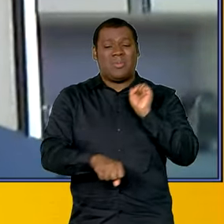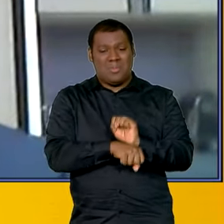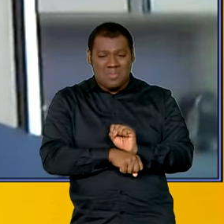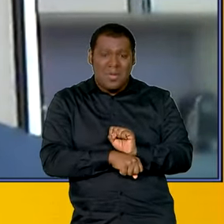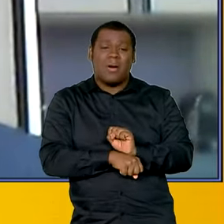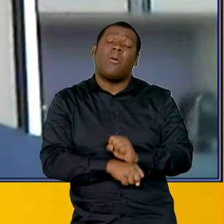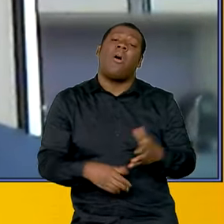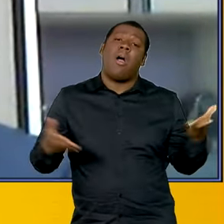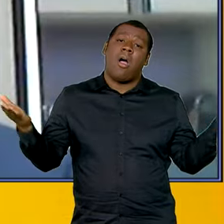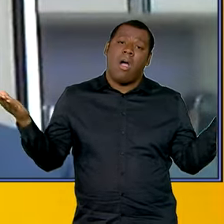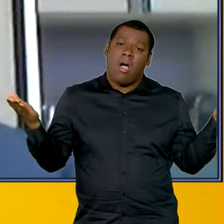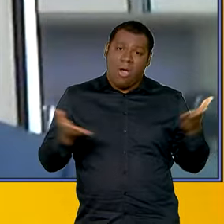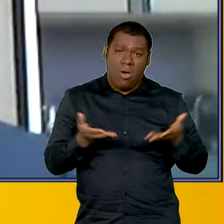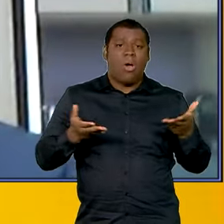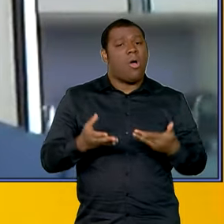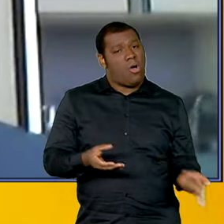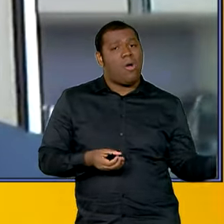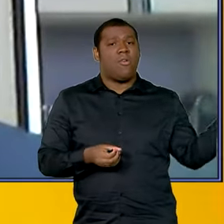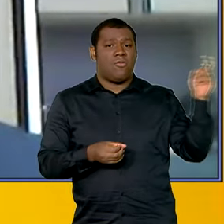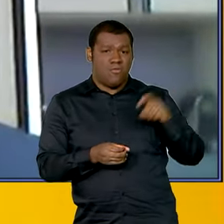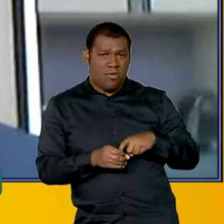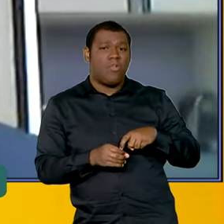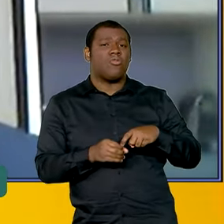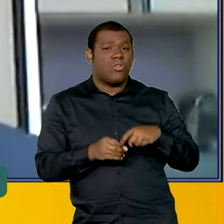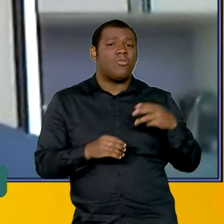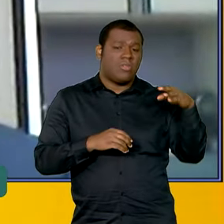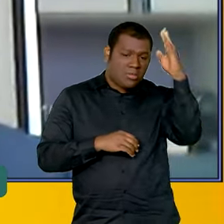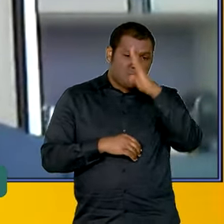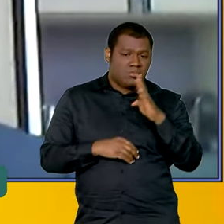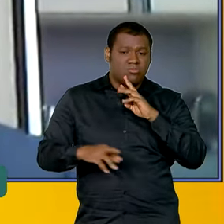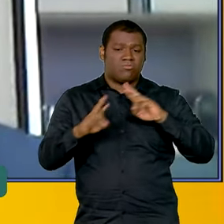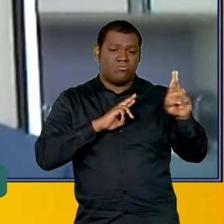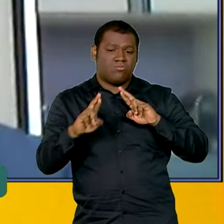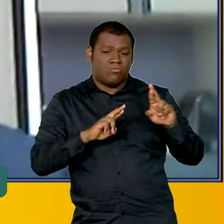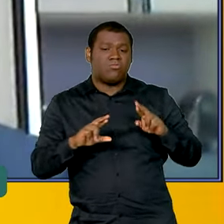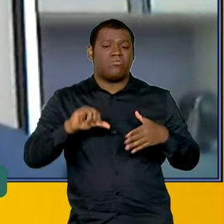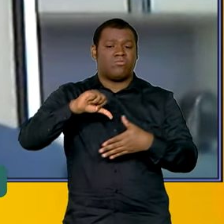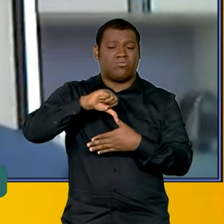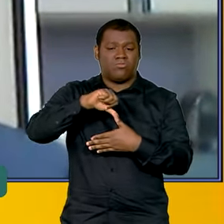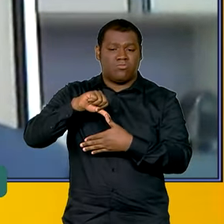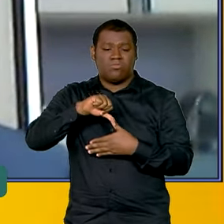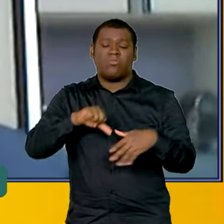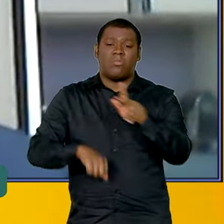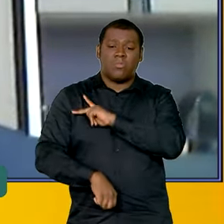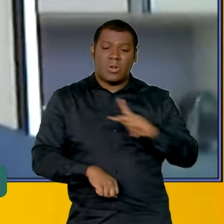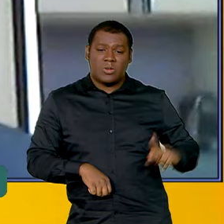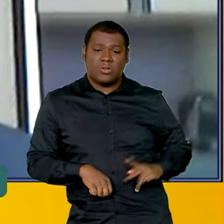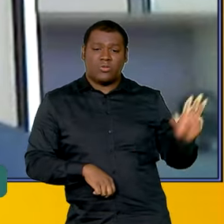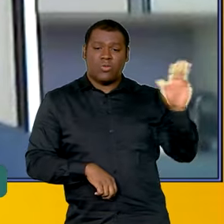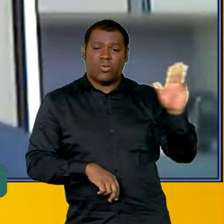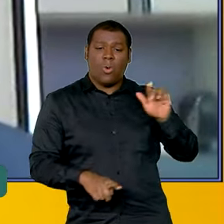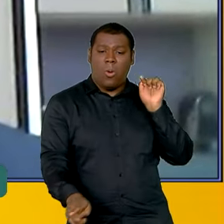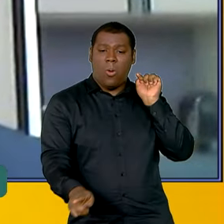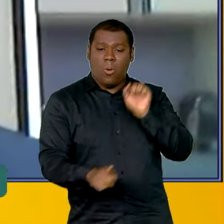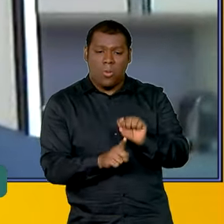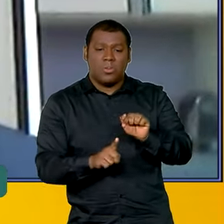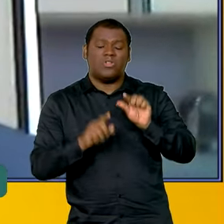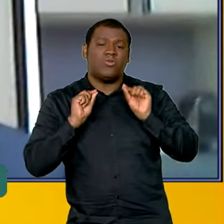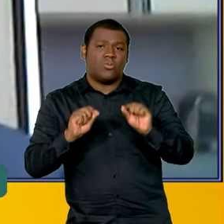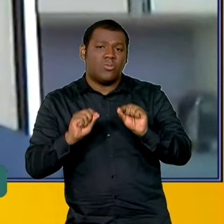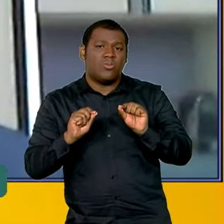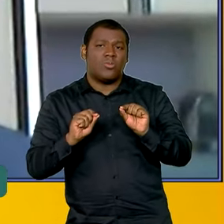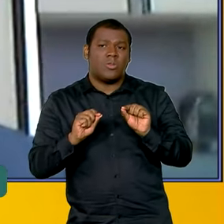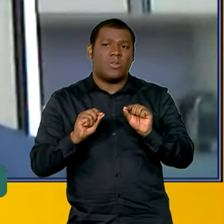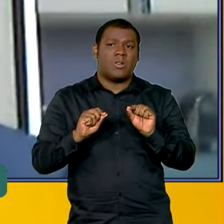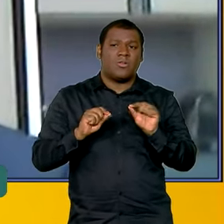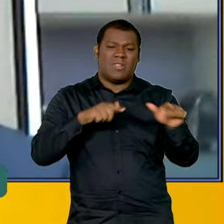integração regional nos últimos anos. Então, o presidente veio com um compromisso muito forte de intensificar